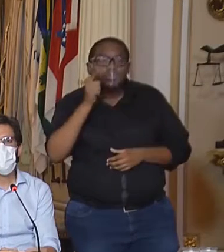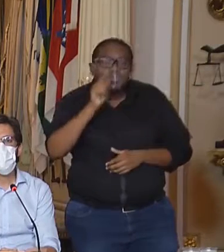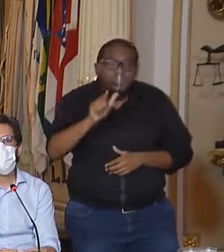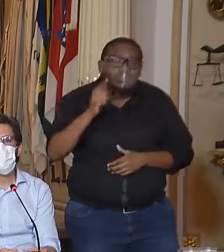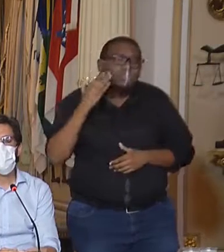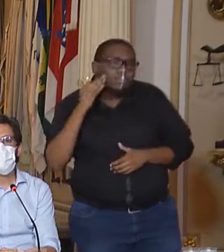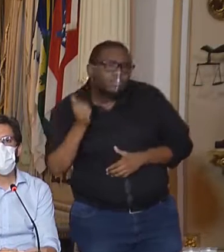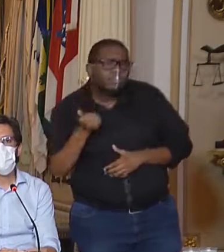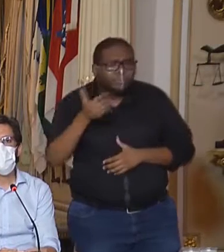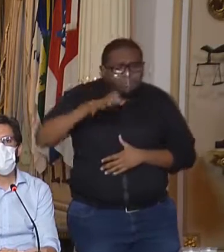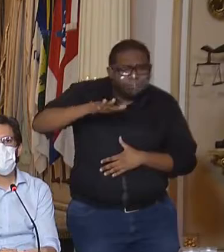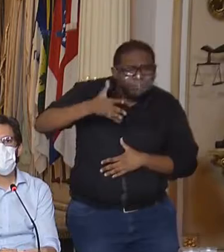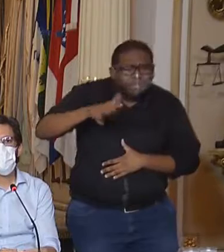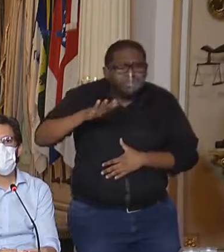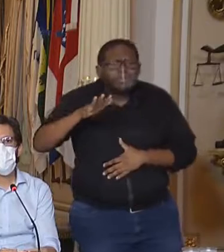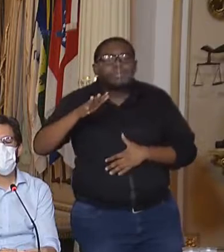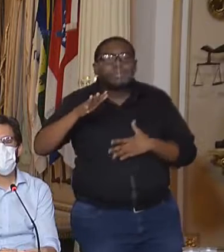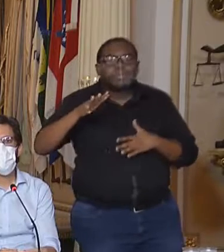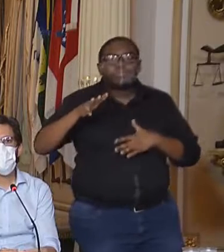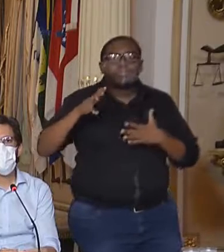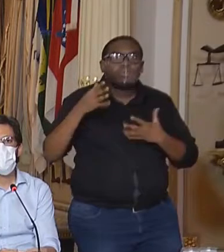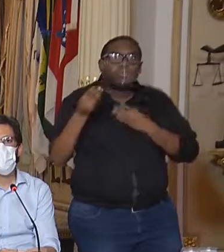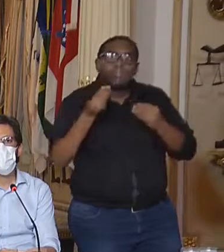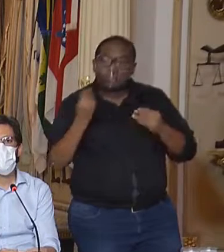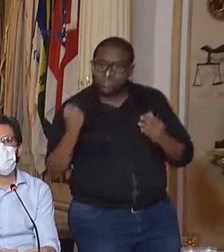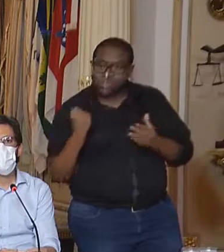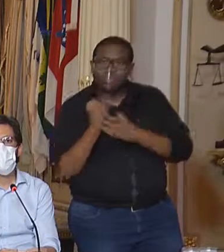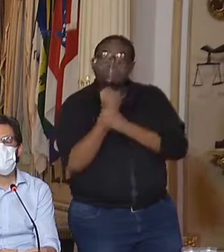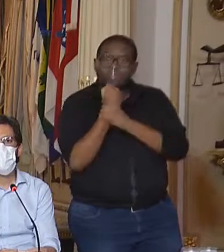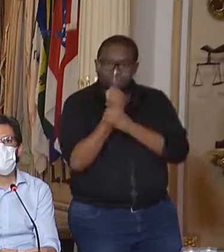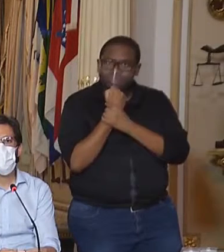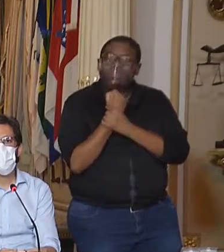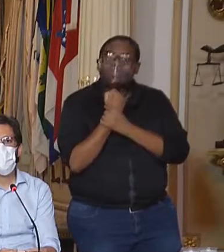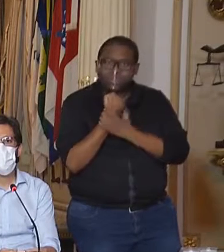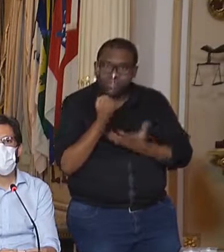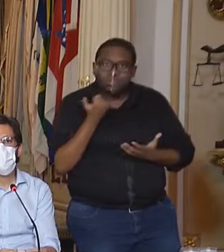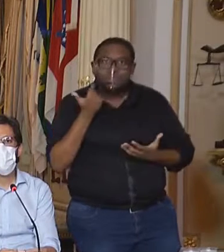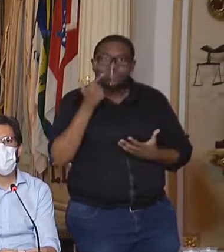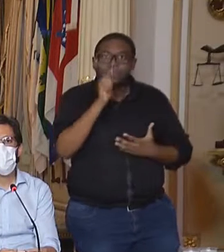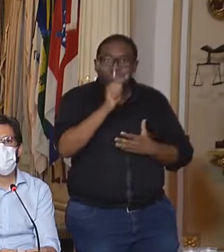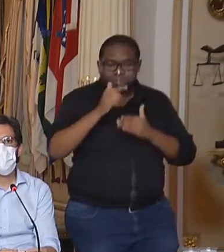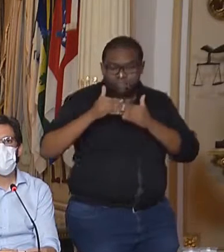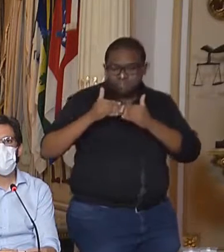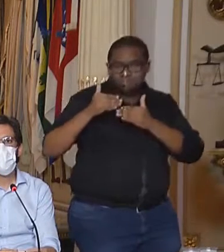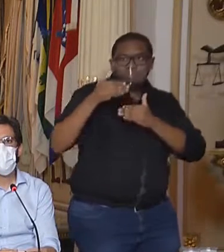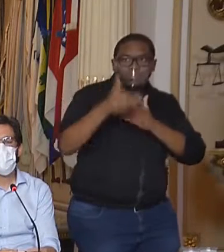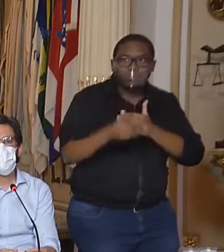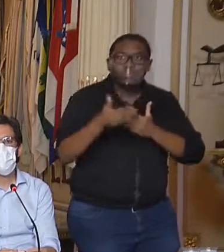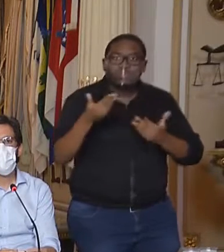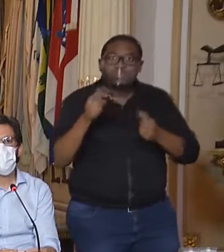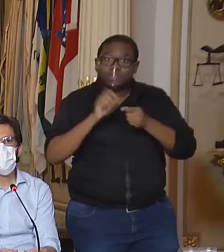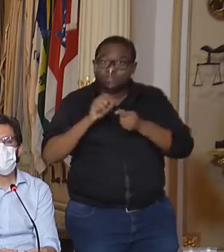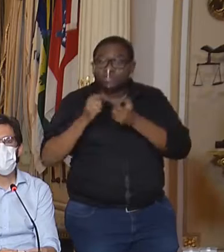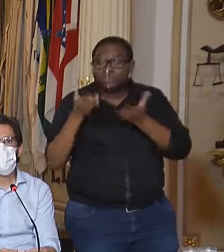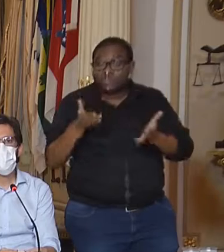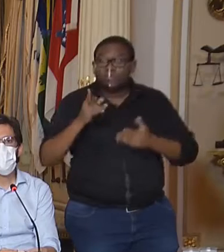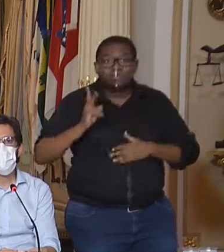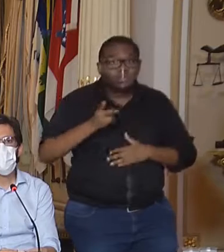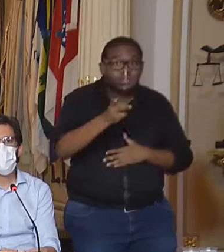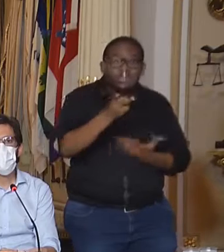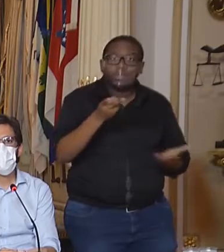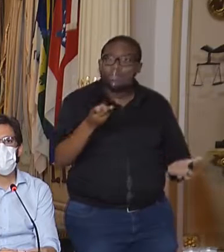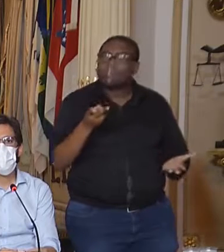toda a segurança quando a gente dá esse passo e fazendo isso sempre de forma